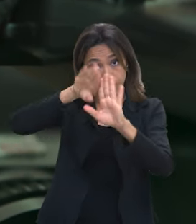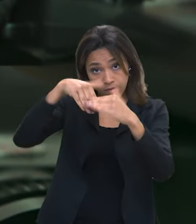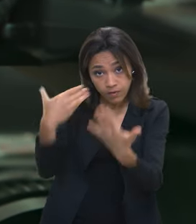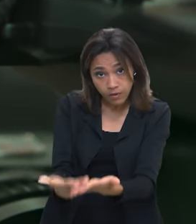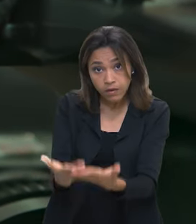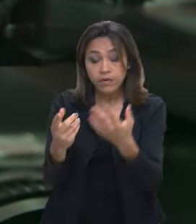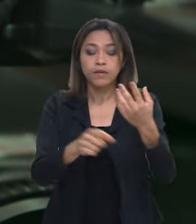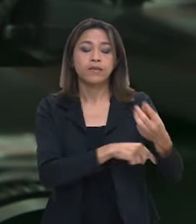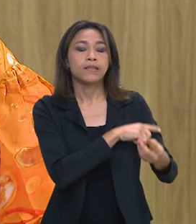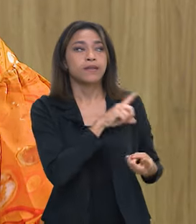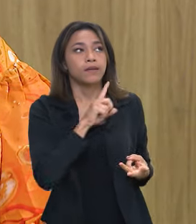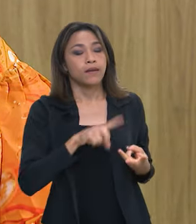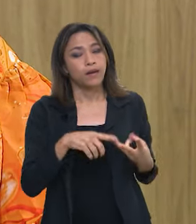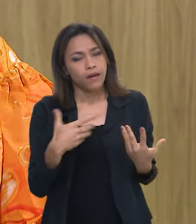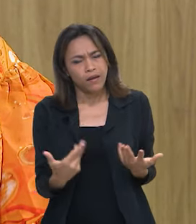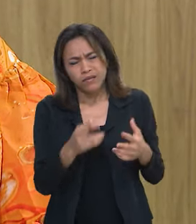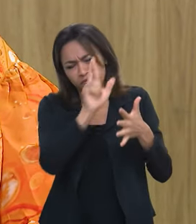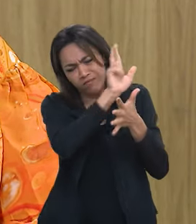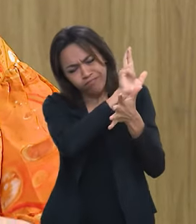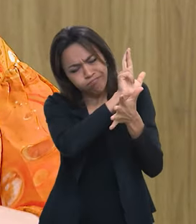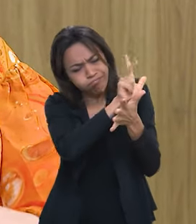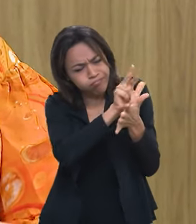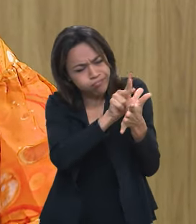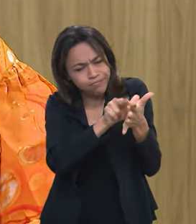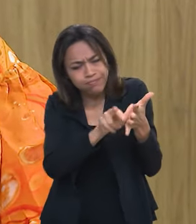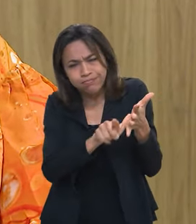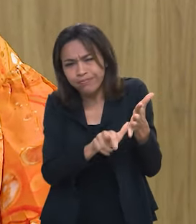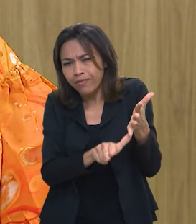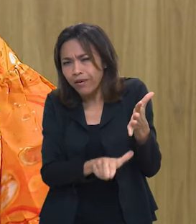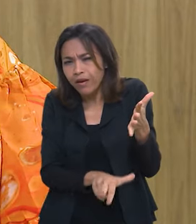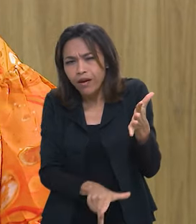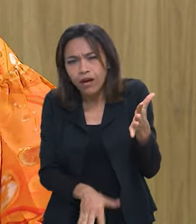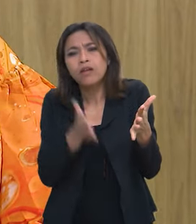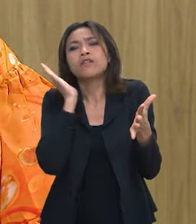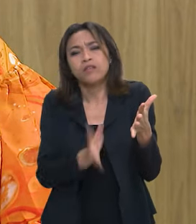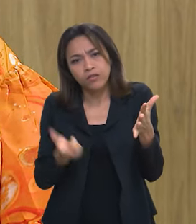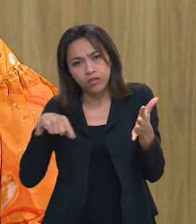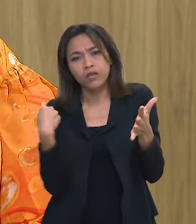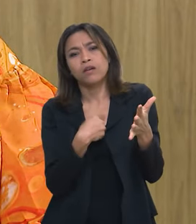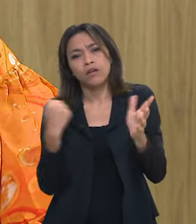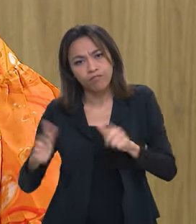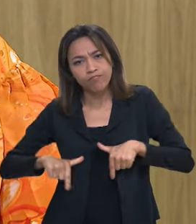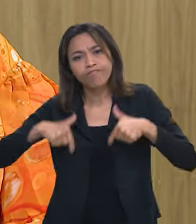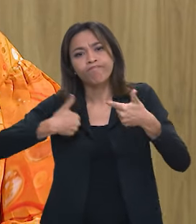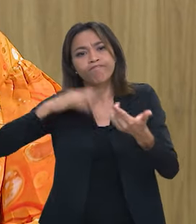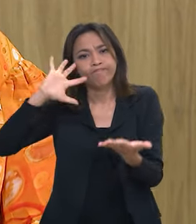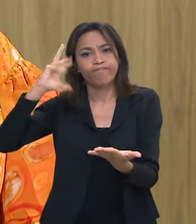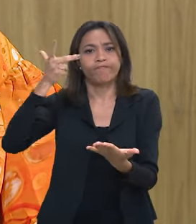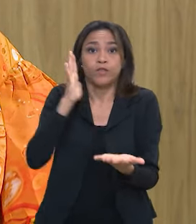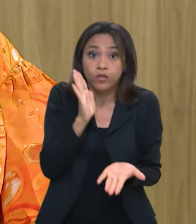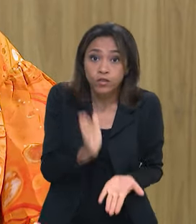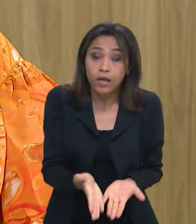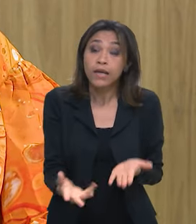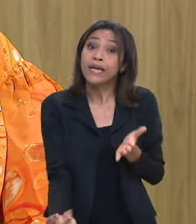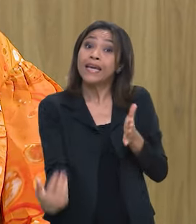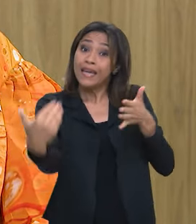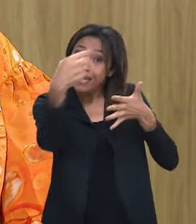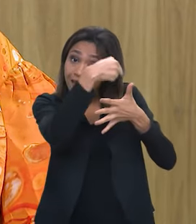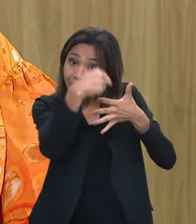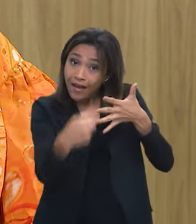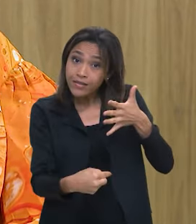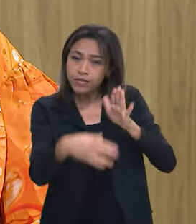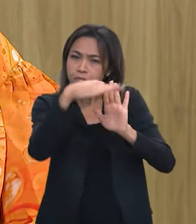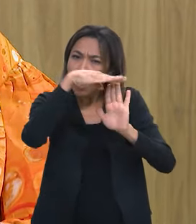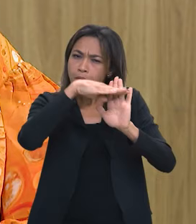esse eixo da vacinação. Então, é um conjunto de medidas que estão sendo tomadas. Dentro dessas